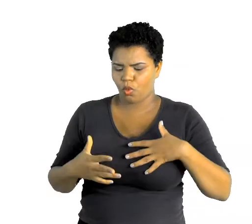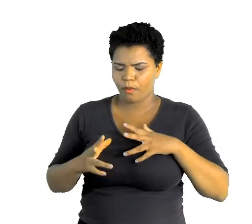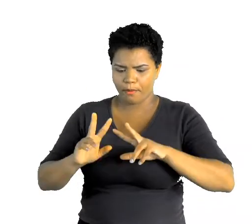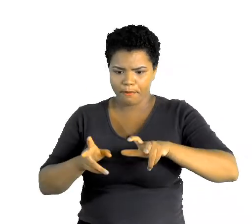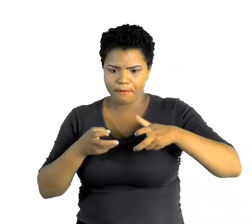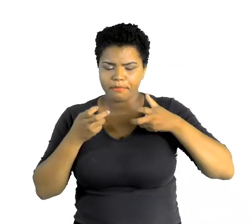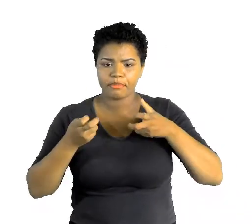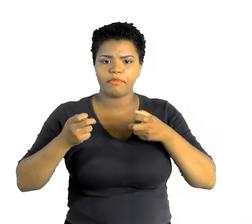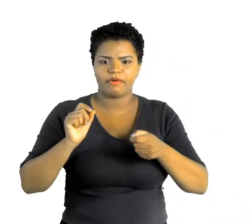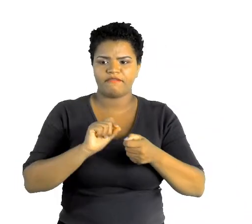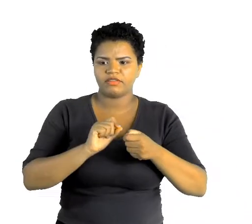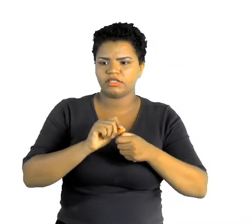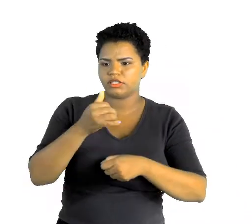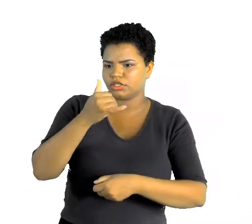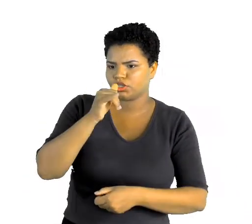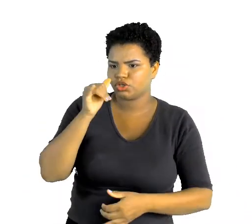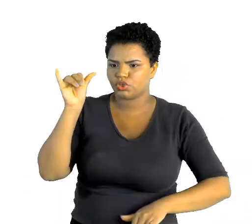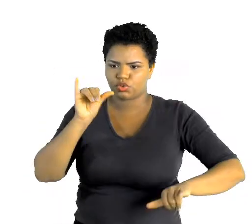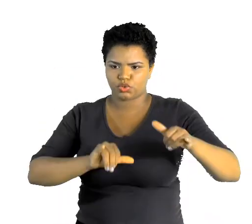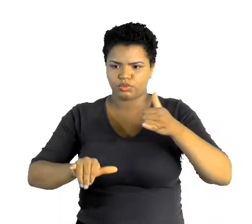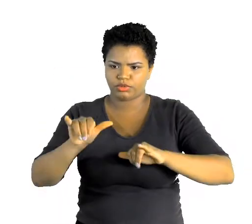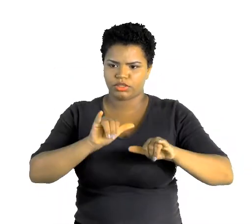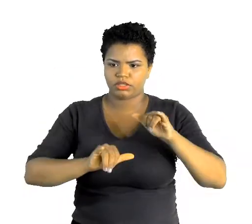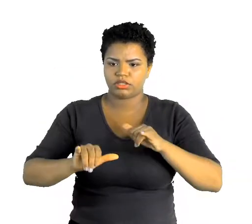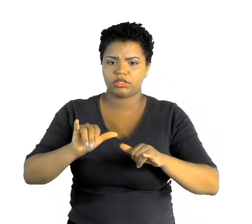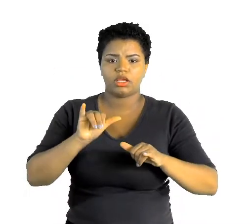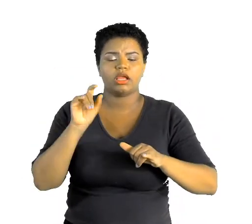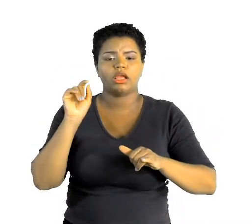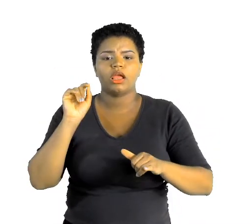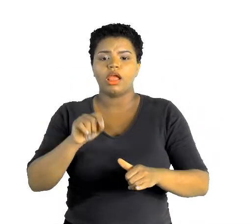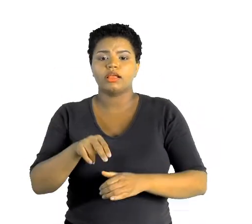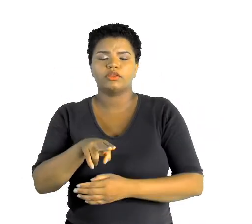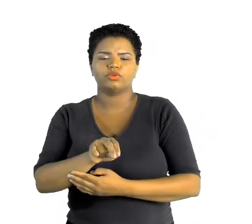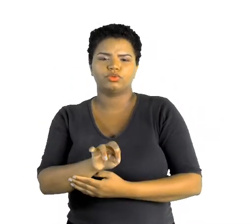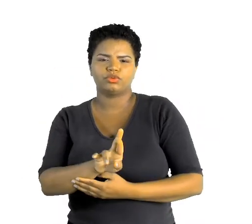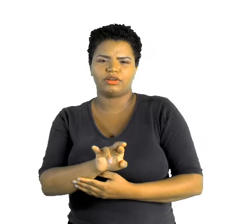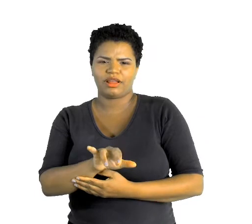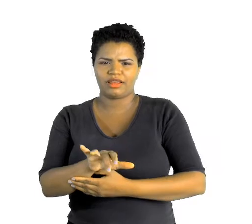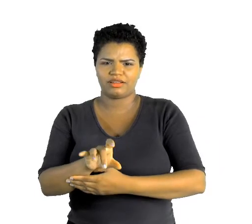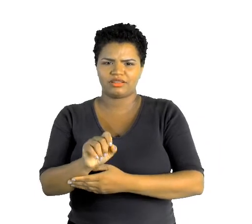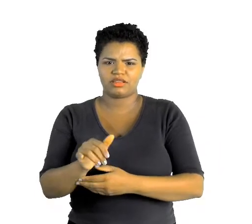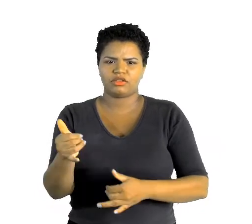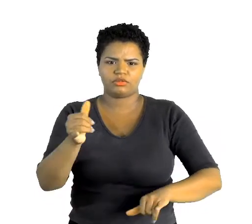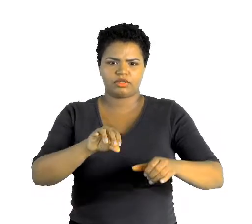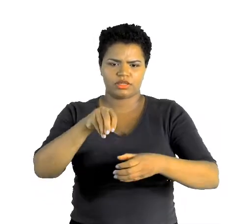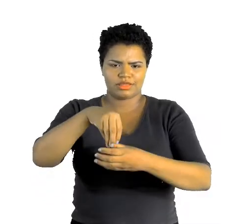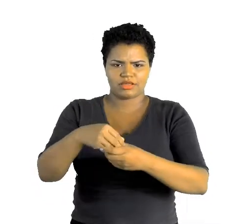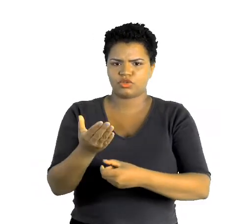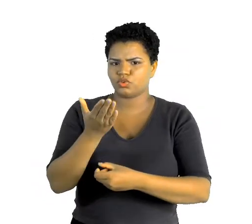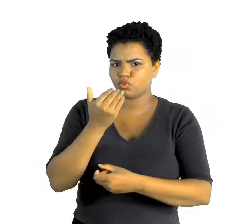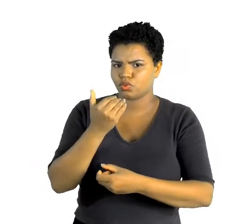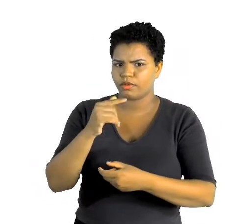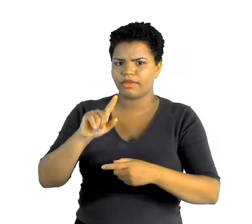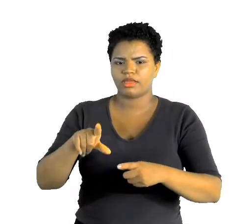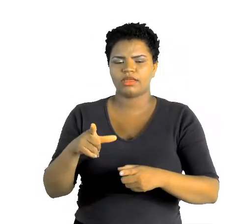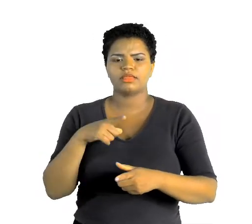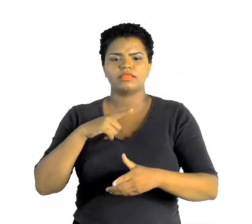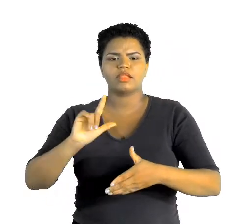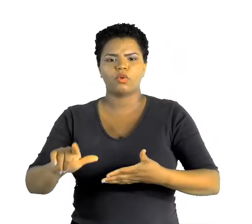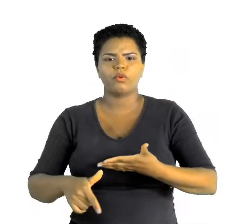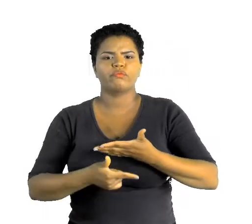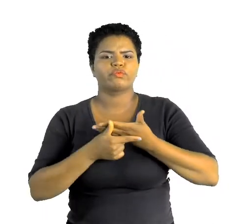Então, os nutrientes são as substâncias que são presentes nos alimentos e que possuem função para o nosso corpo.